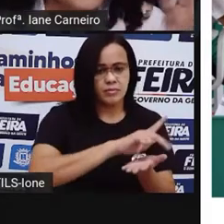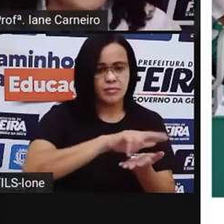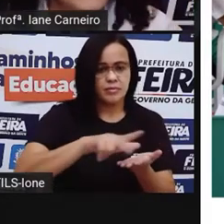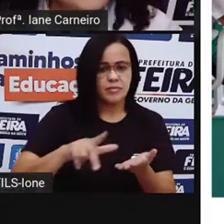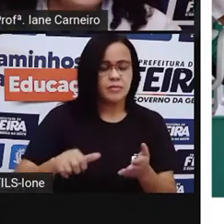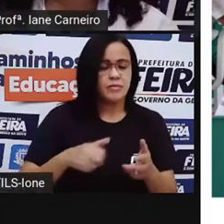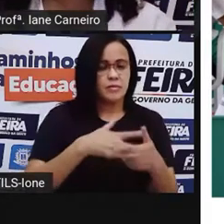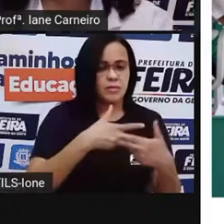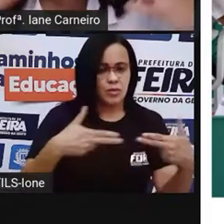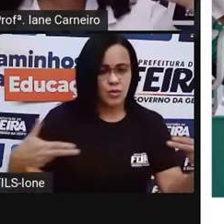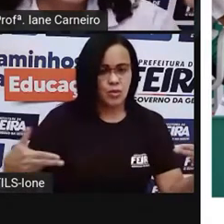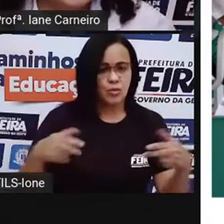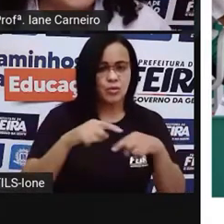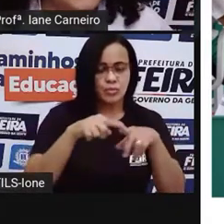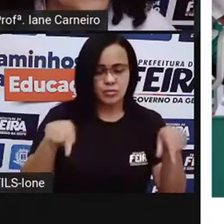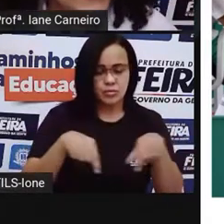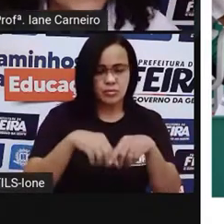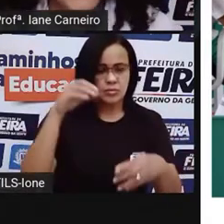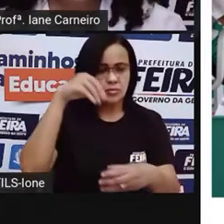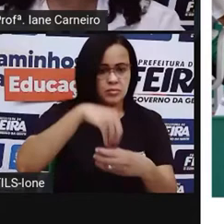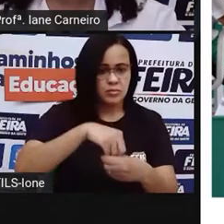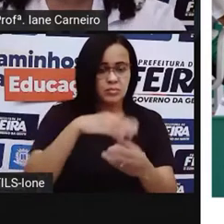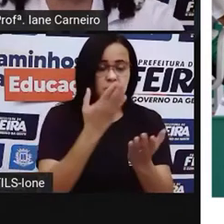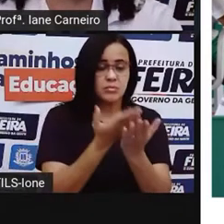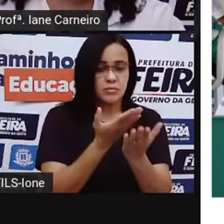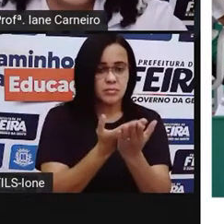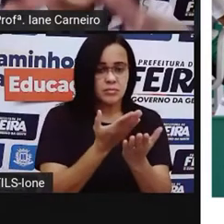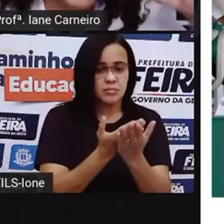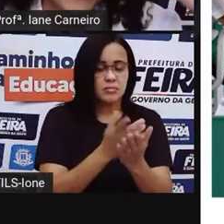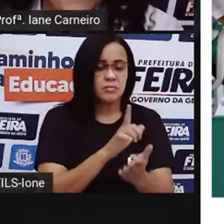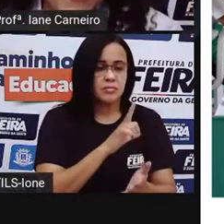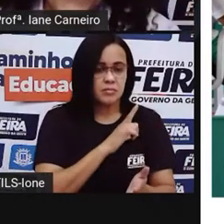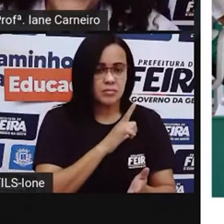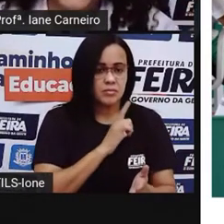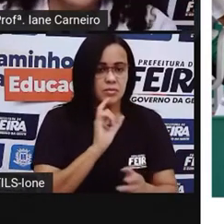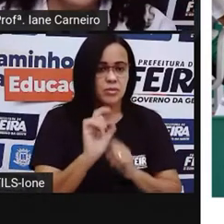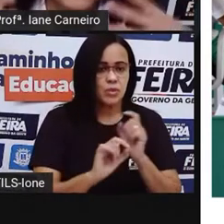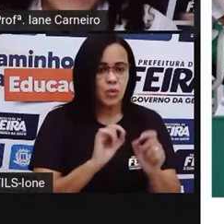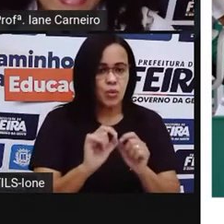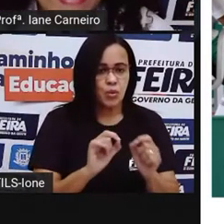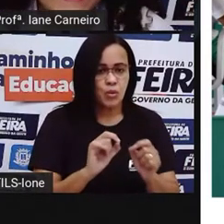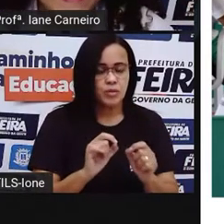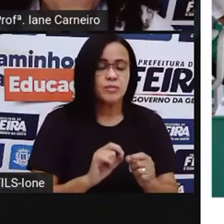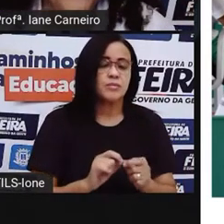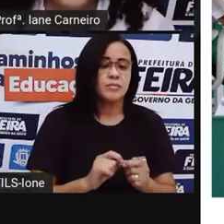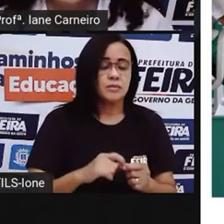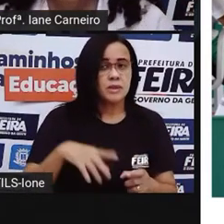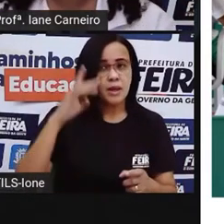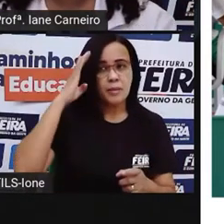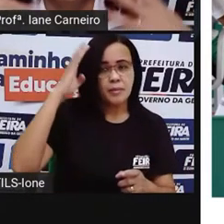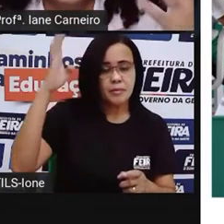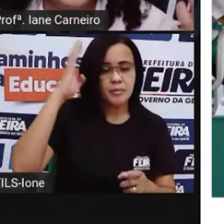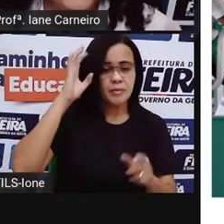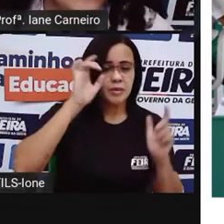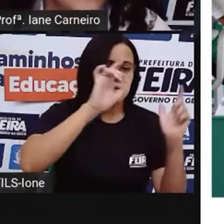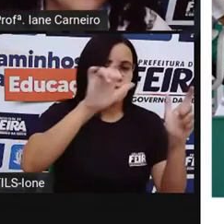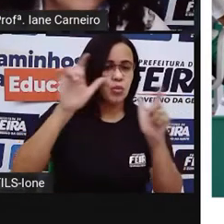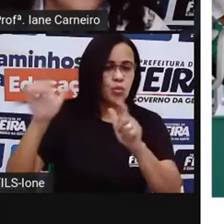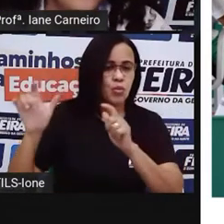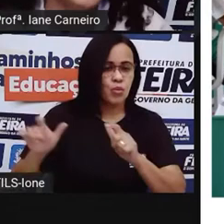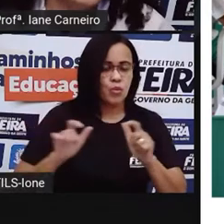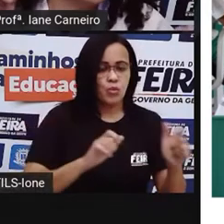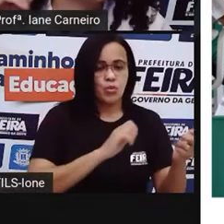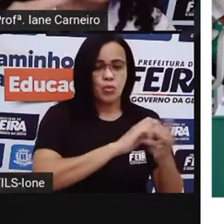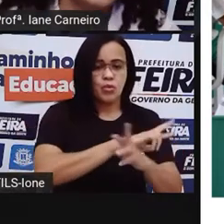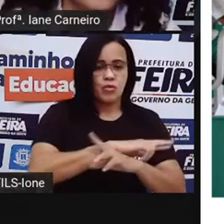a gente também entra no mundo da leitura. A gente viaja para outros lugares. A PRO faz as contações